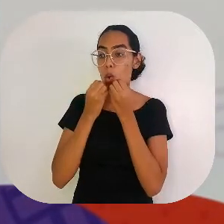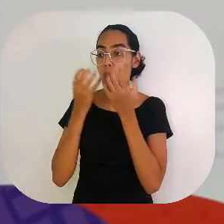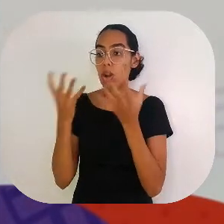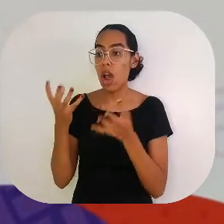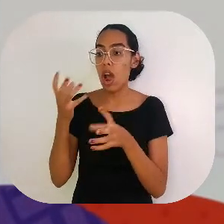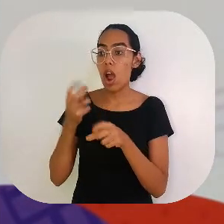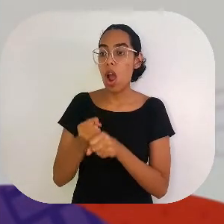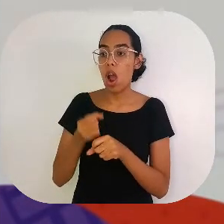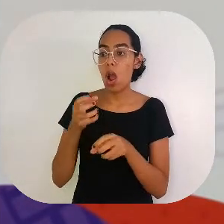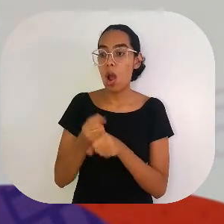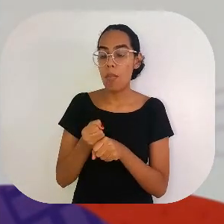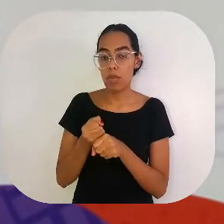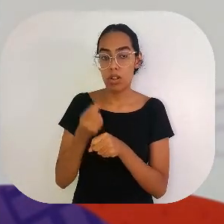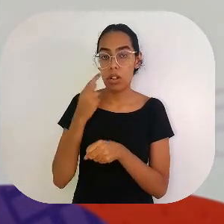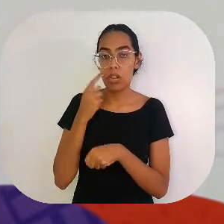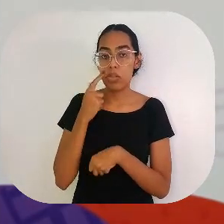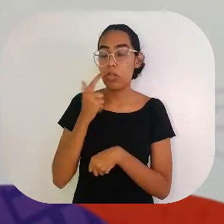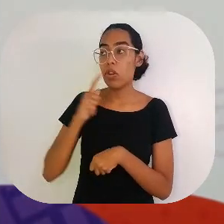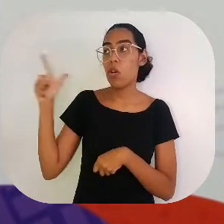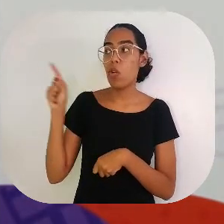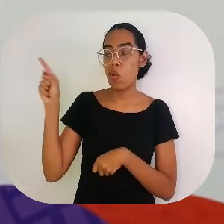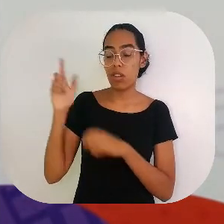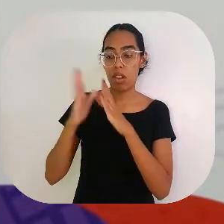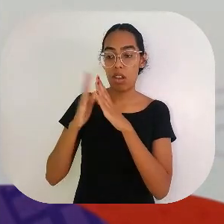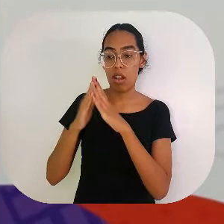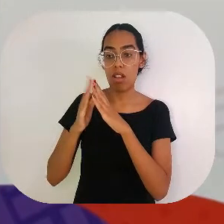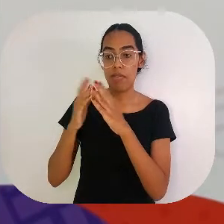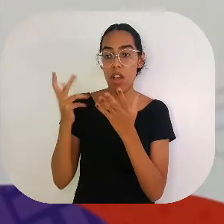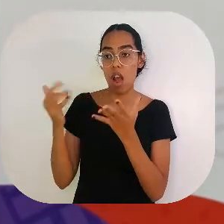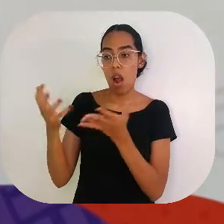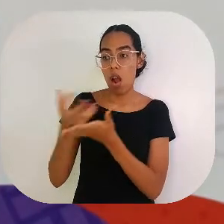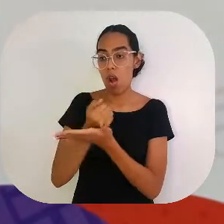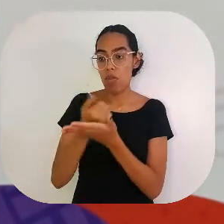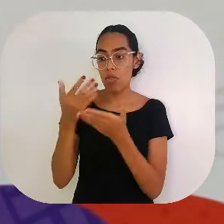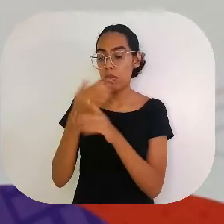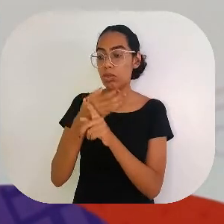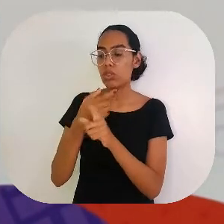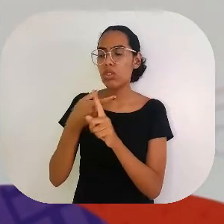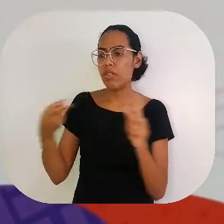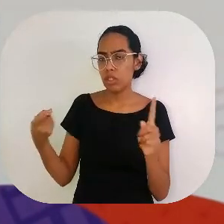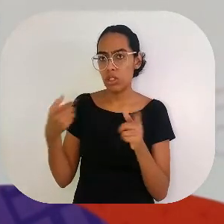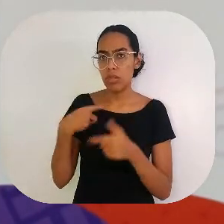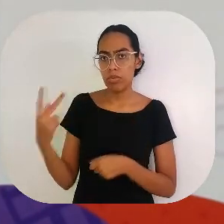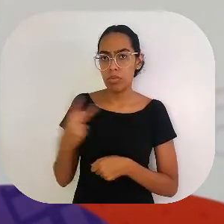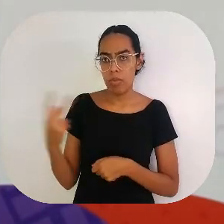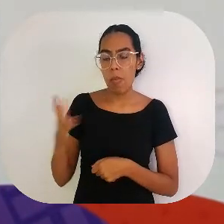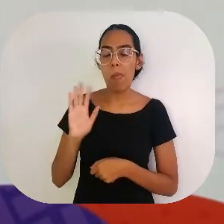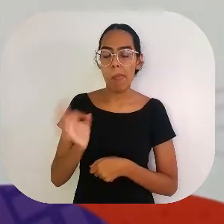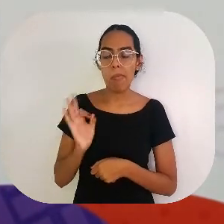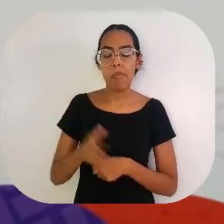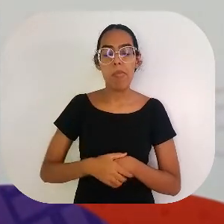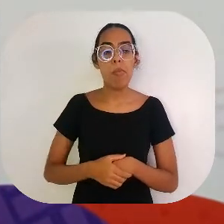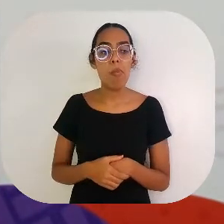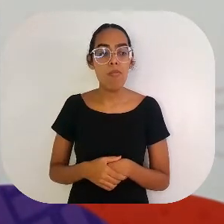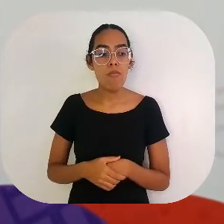seguinte? Vamos aproveitar. E vamos contar aqui as moedas que a gente pegou naquela outra casa.